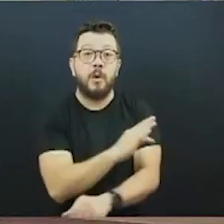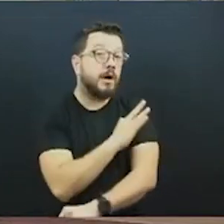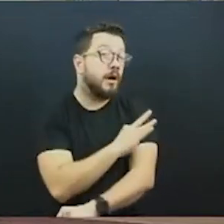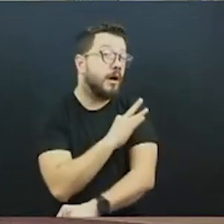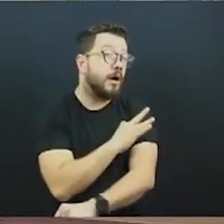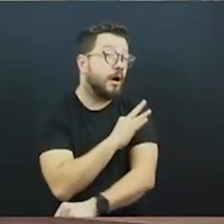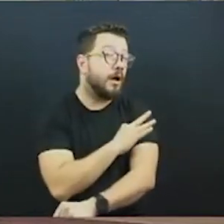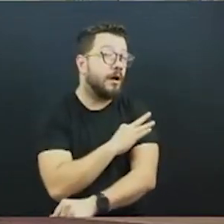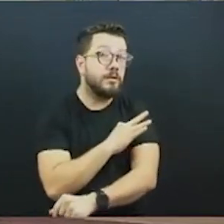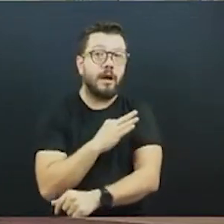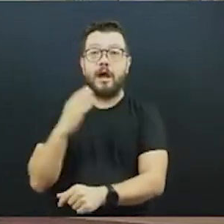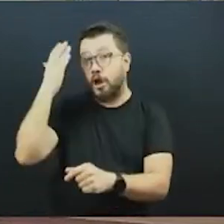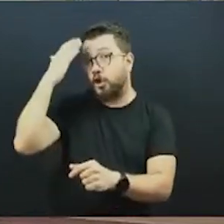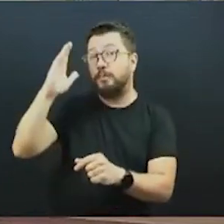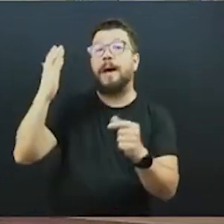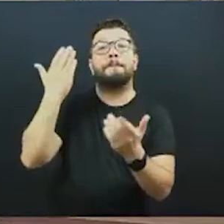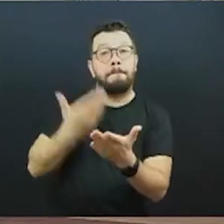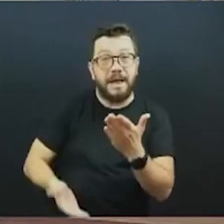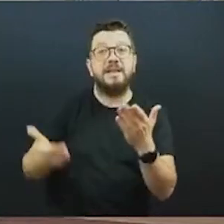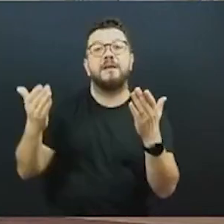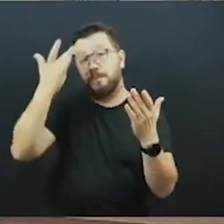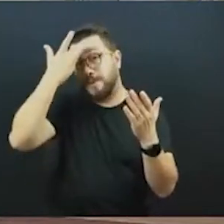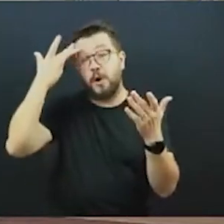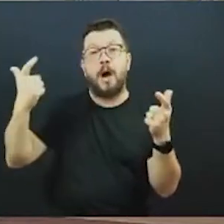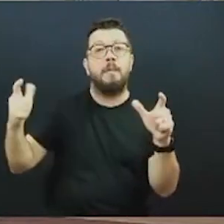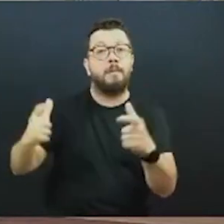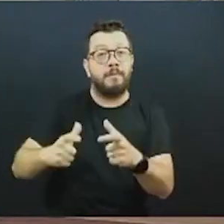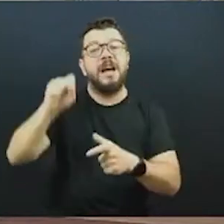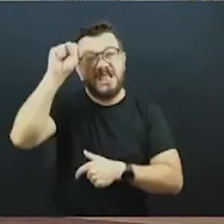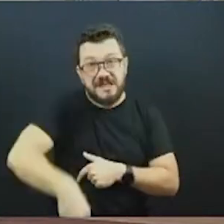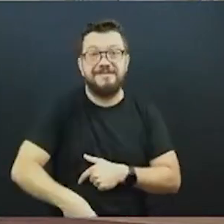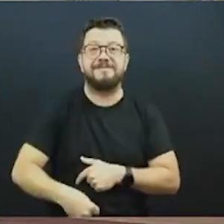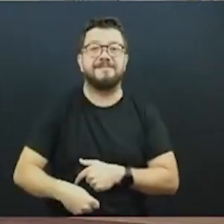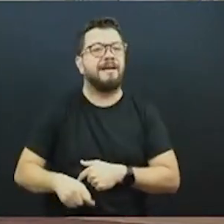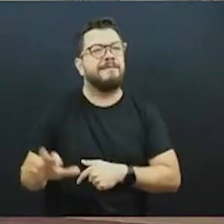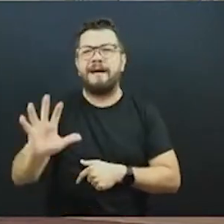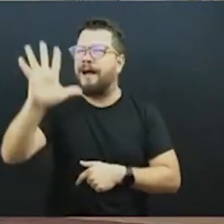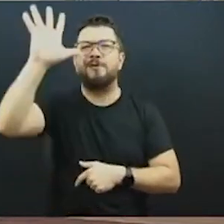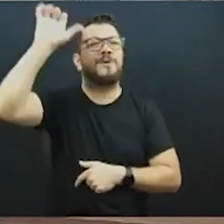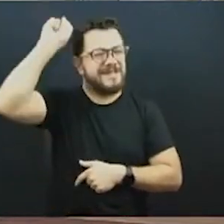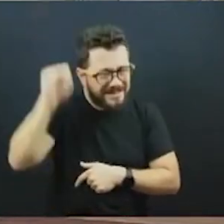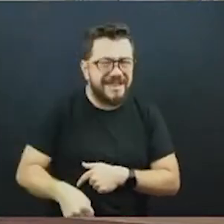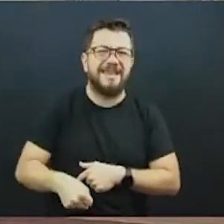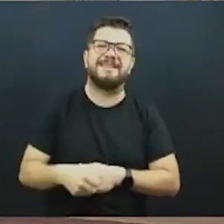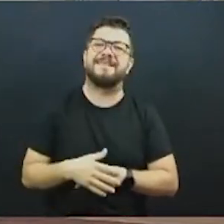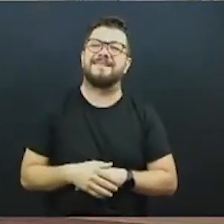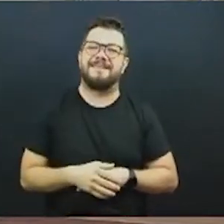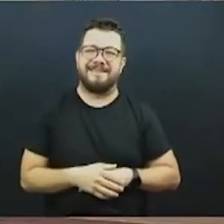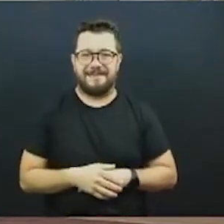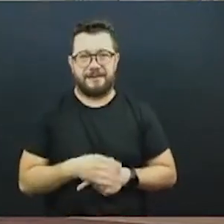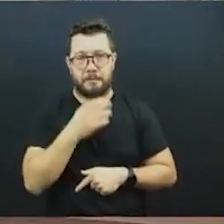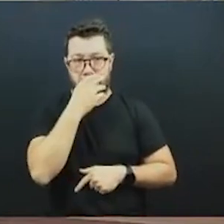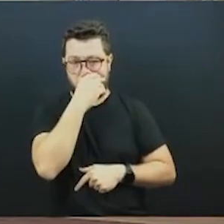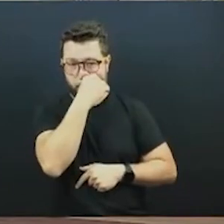é o mais caro do Brasil, sem nenhuma dúvida. É um transporte cujo